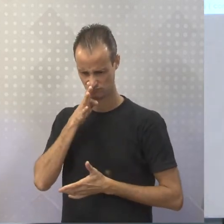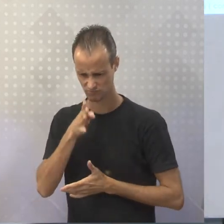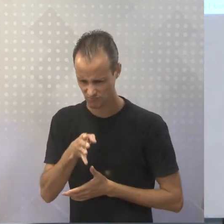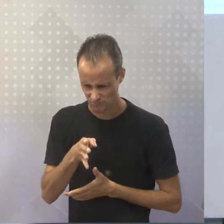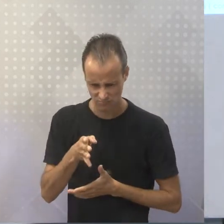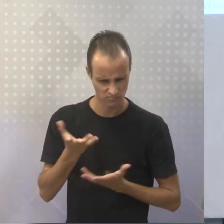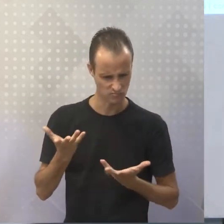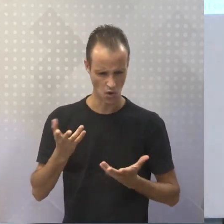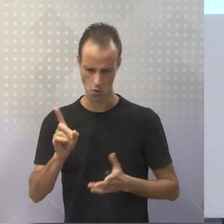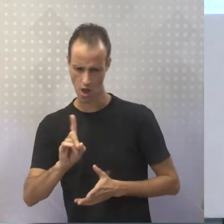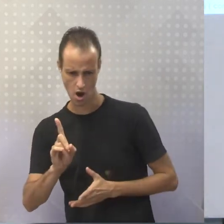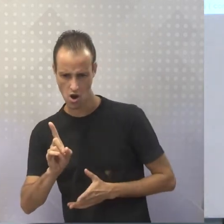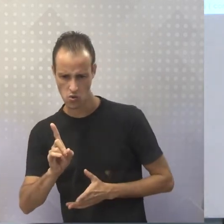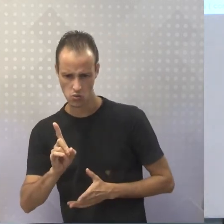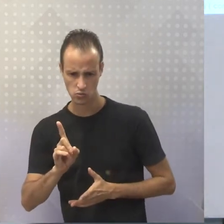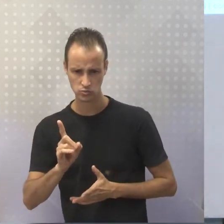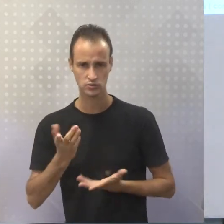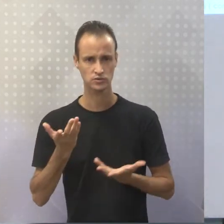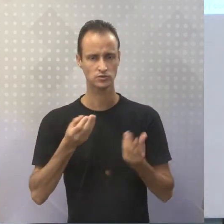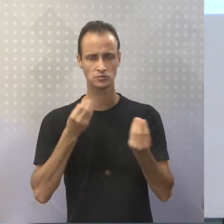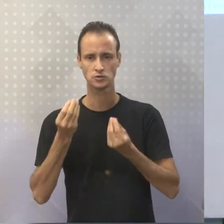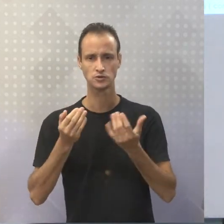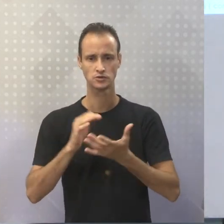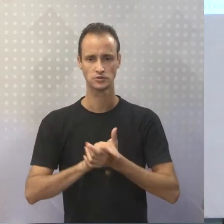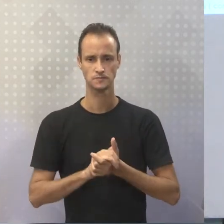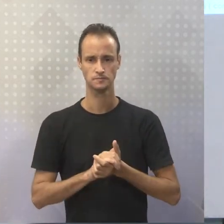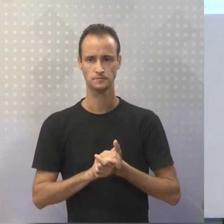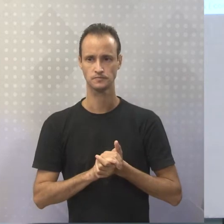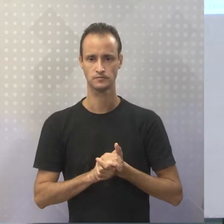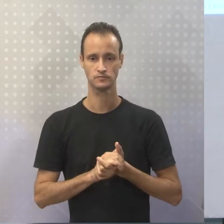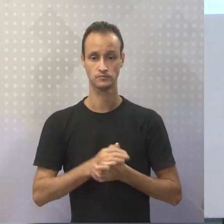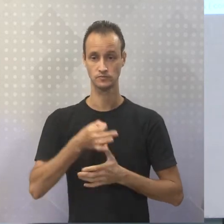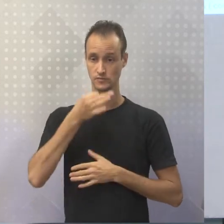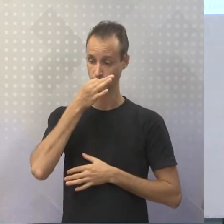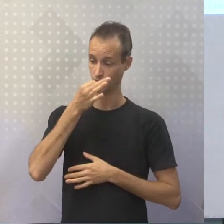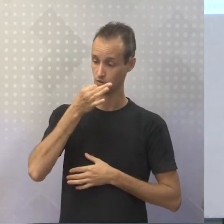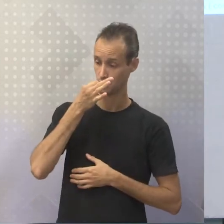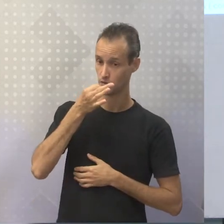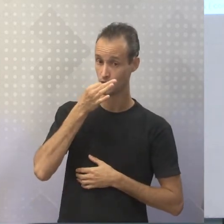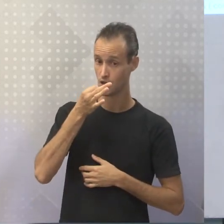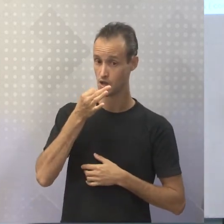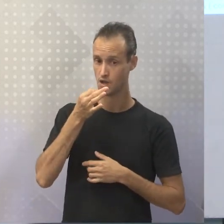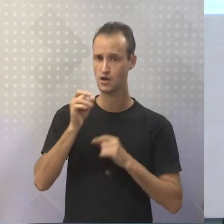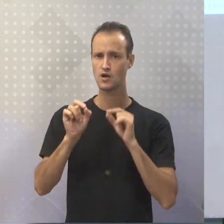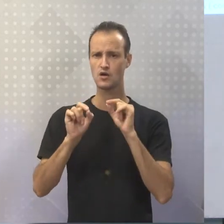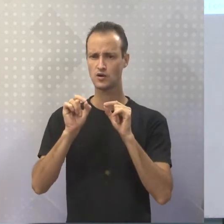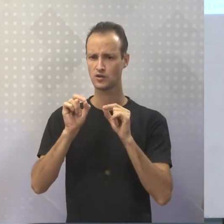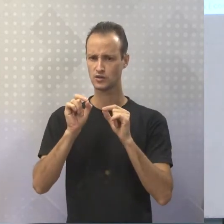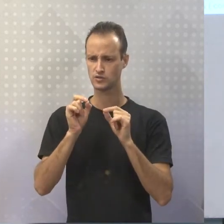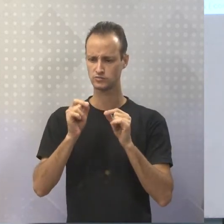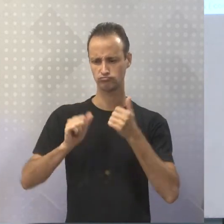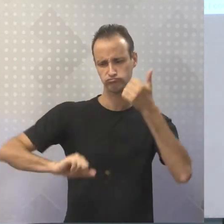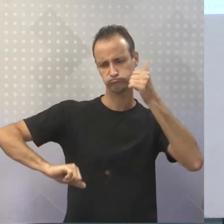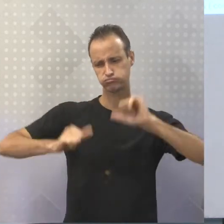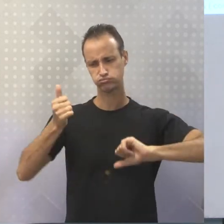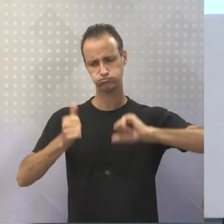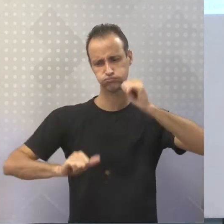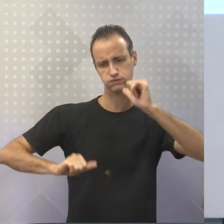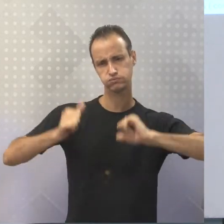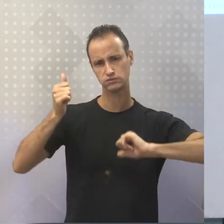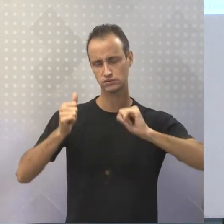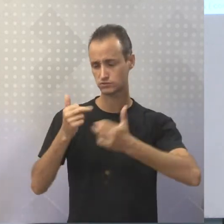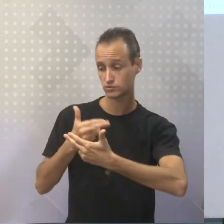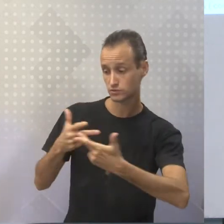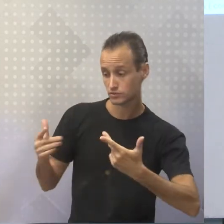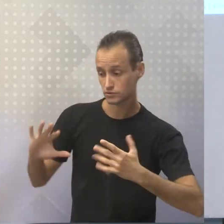é? Por quê? Ou seja, essa questão dos juízos de valor é simplesmente uma avaliação sobre o